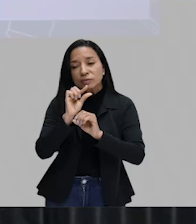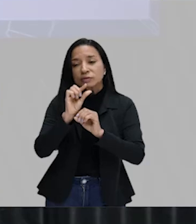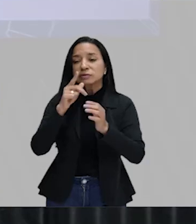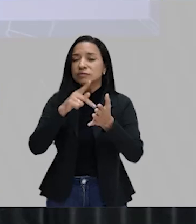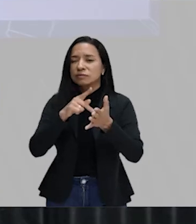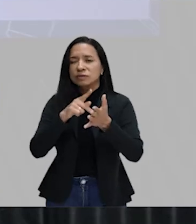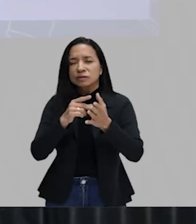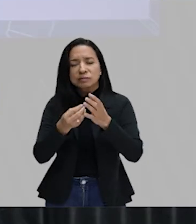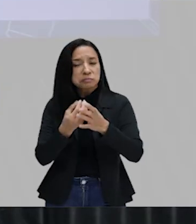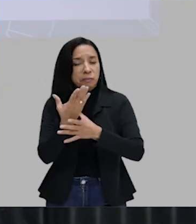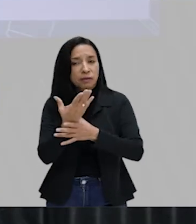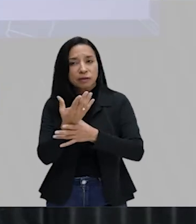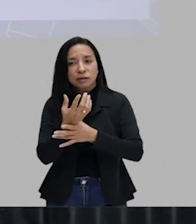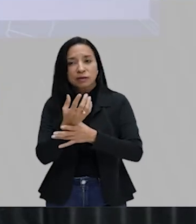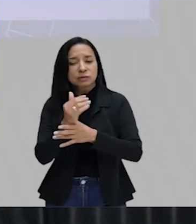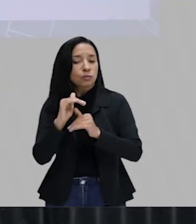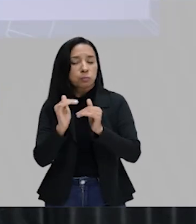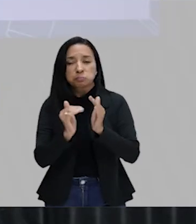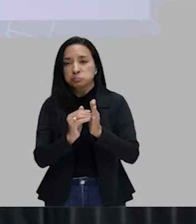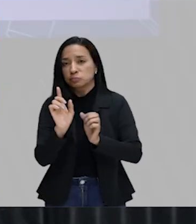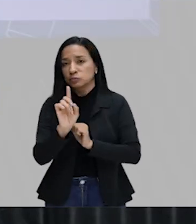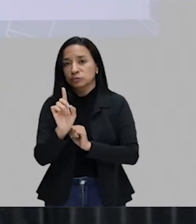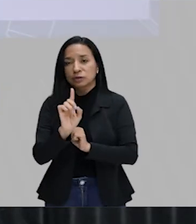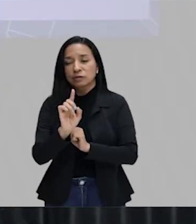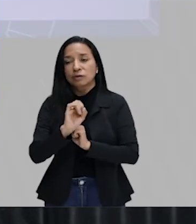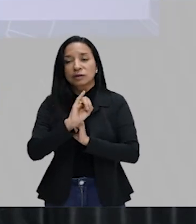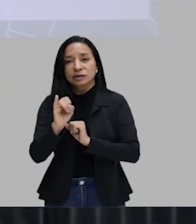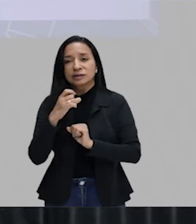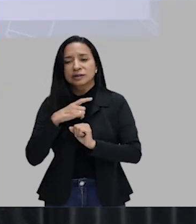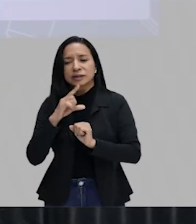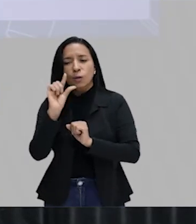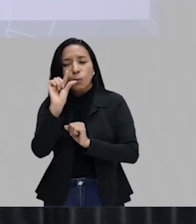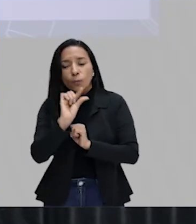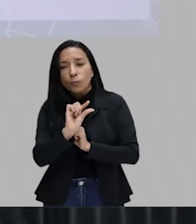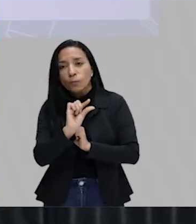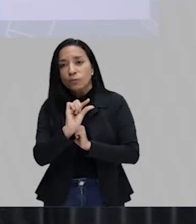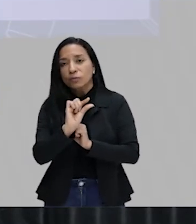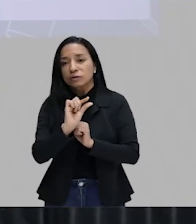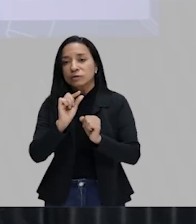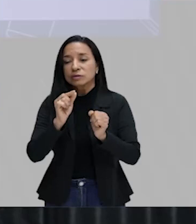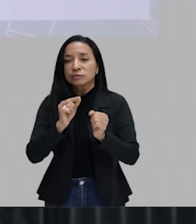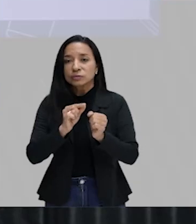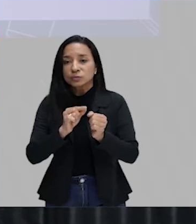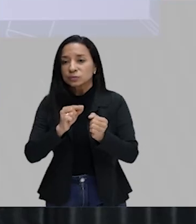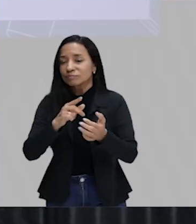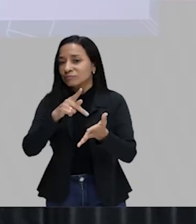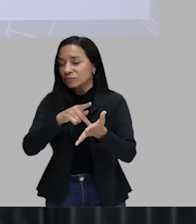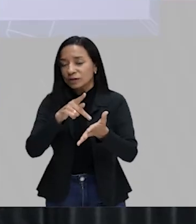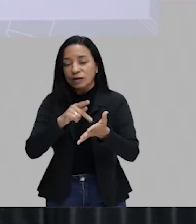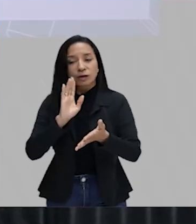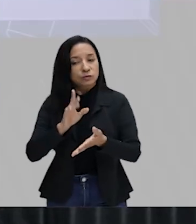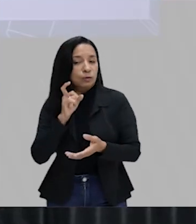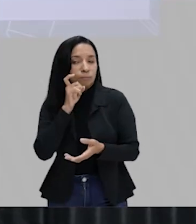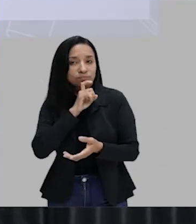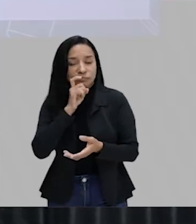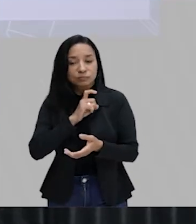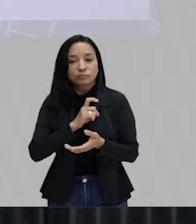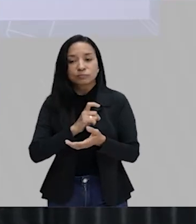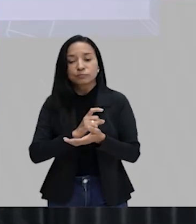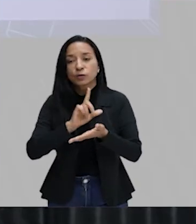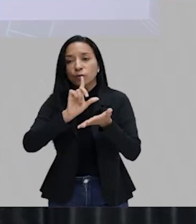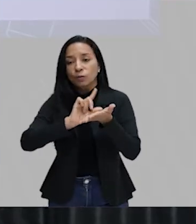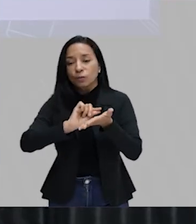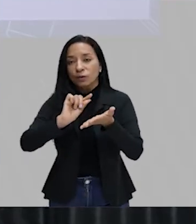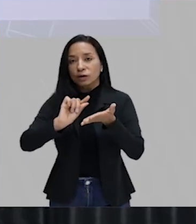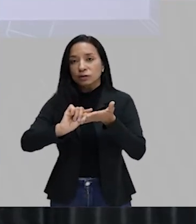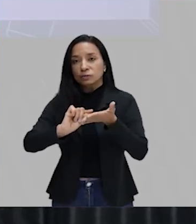aparece, não aparece tudo. Então, se tiver só um pedaço da verdade, já é mentira, tá bom? Então, o artigo de opinião é